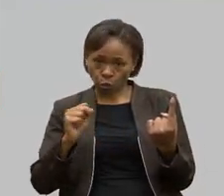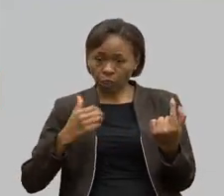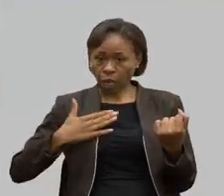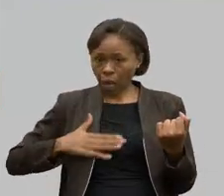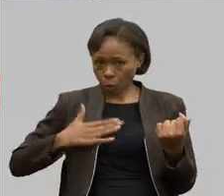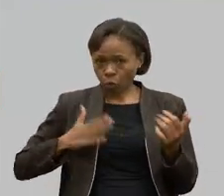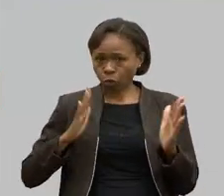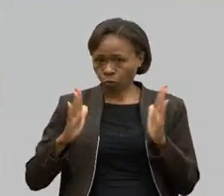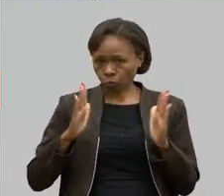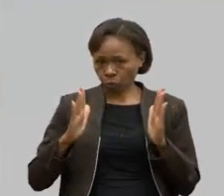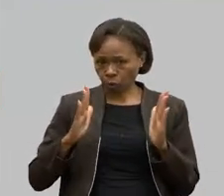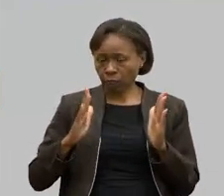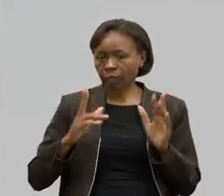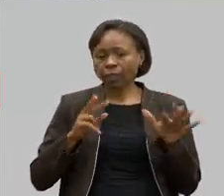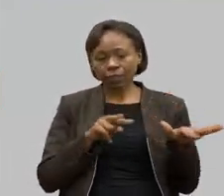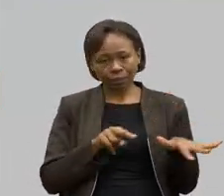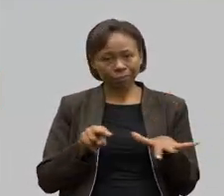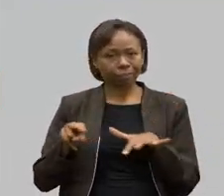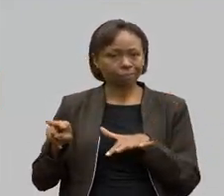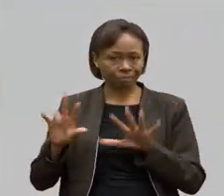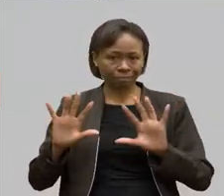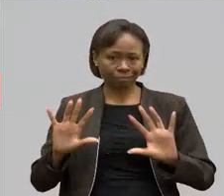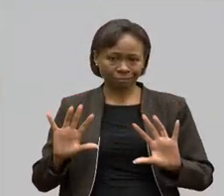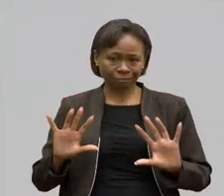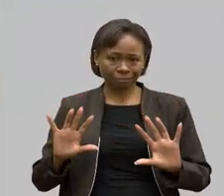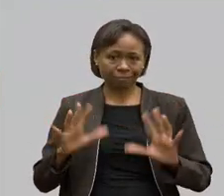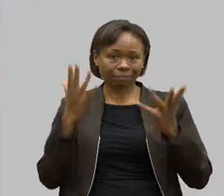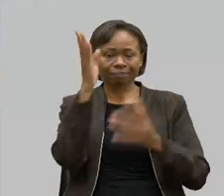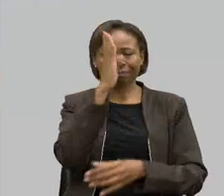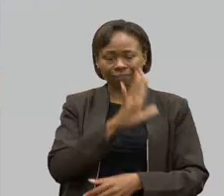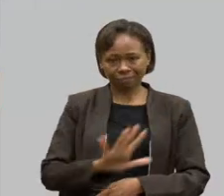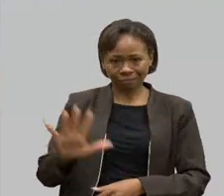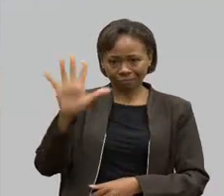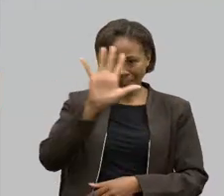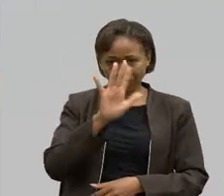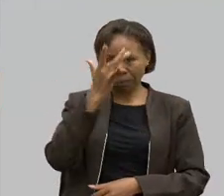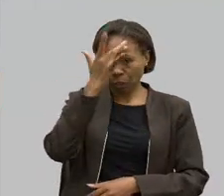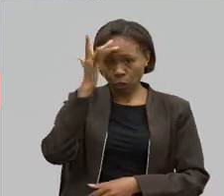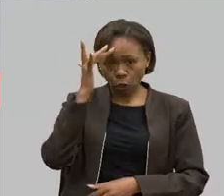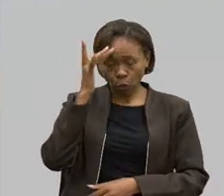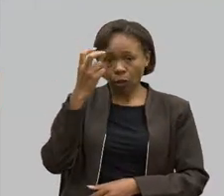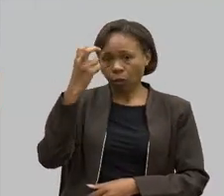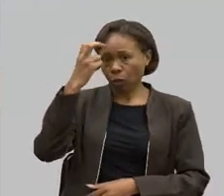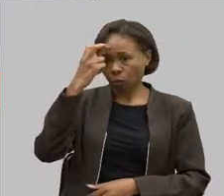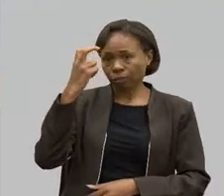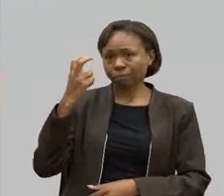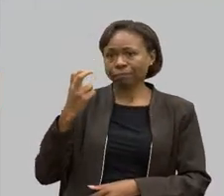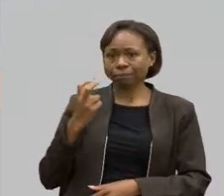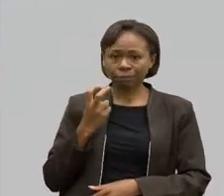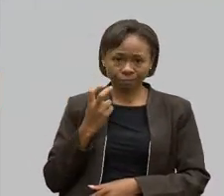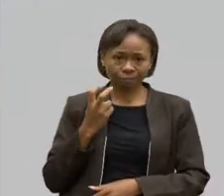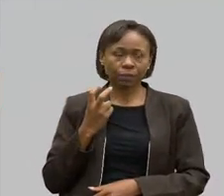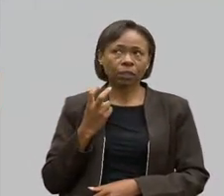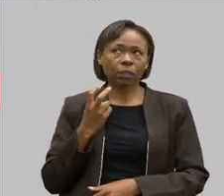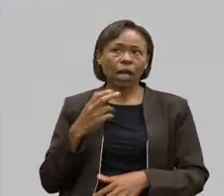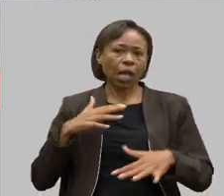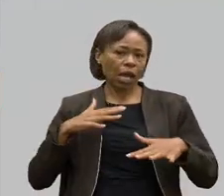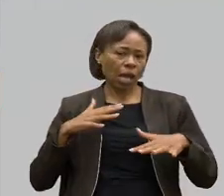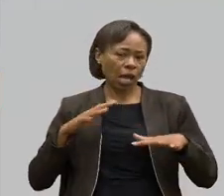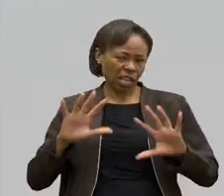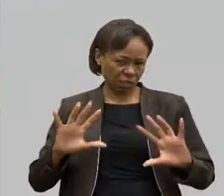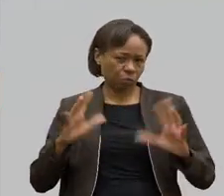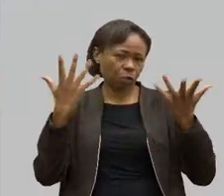comemoramos a Semana Nacional da Pessoa com Deficiência, Intelectual. O movimento já tem 70 anos e essa